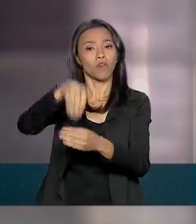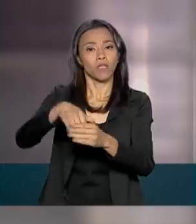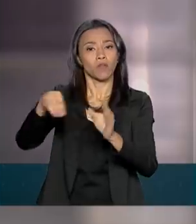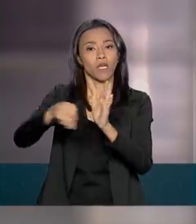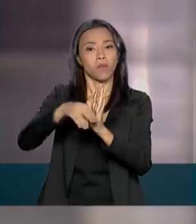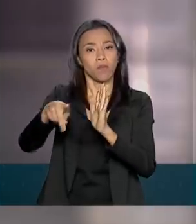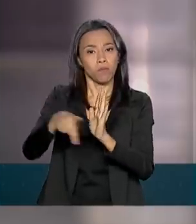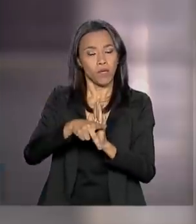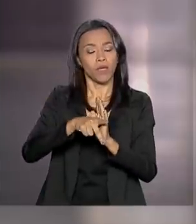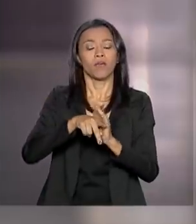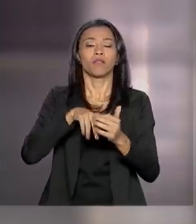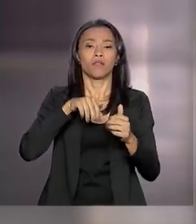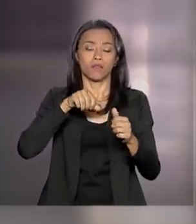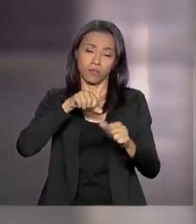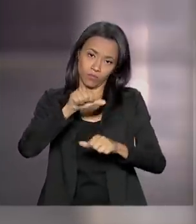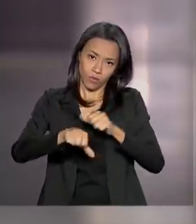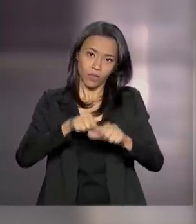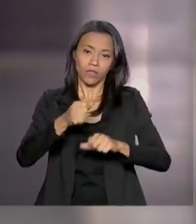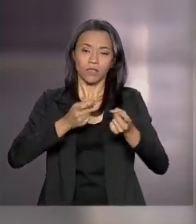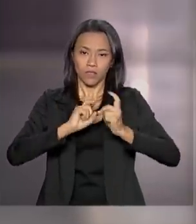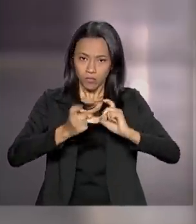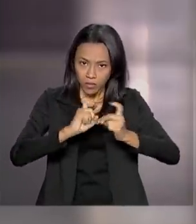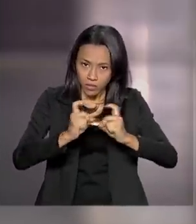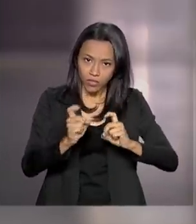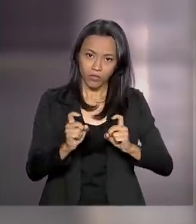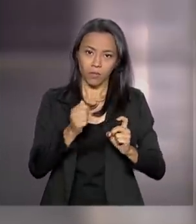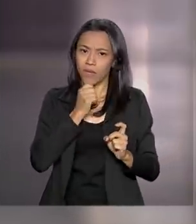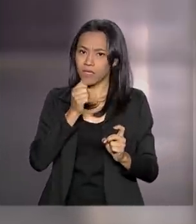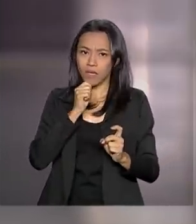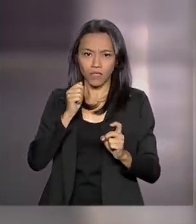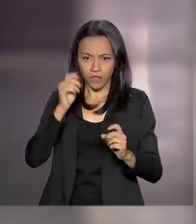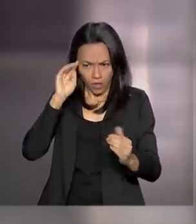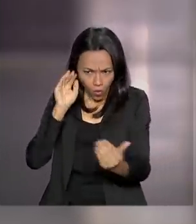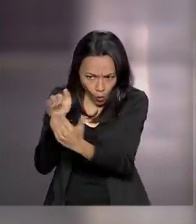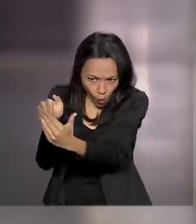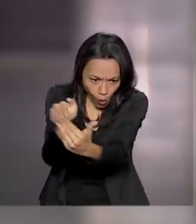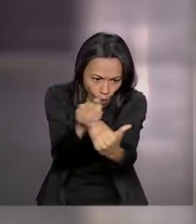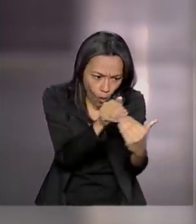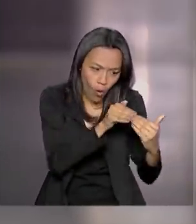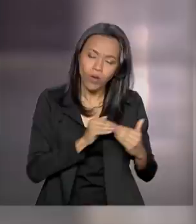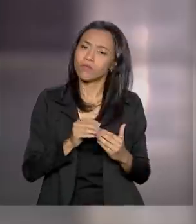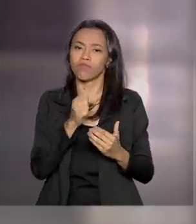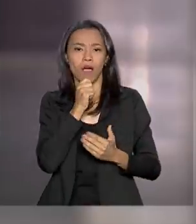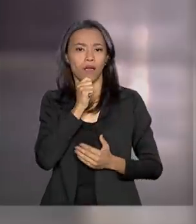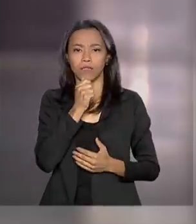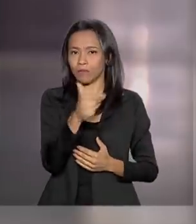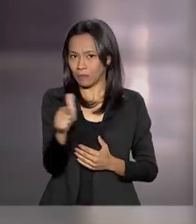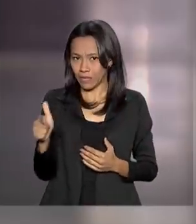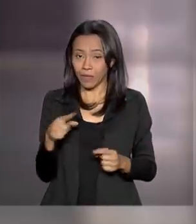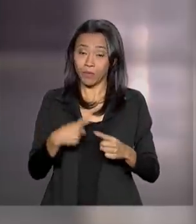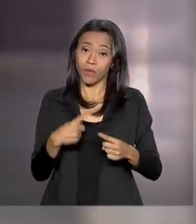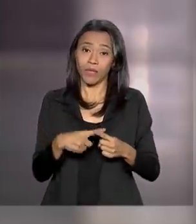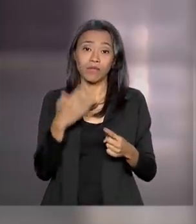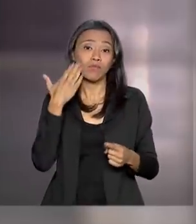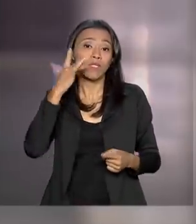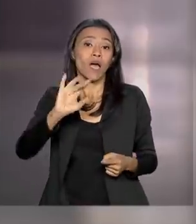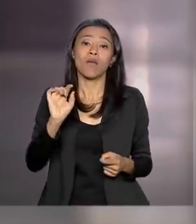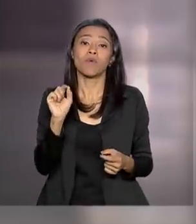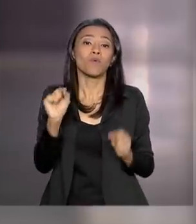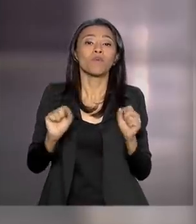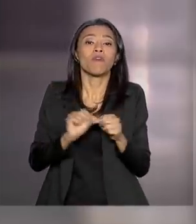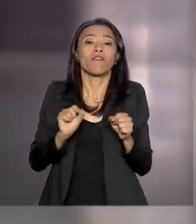Reforma Administrativa, mas ainda não há consenso sobre o que eles vão fazer com o COAF, que é o Conselho de Controle de Atividades